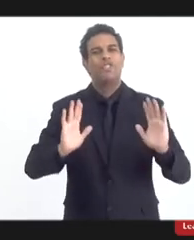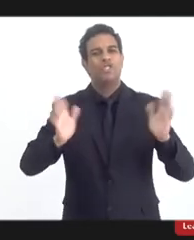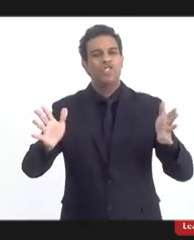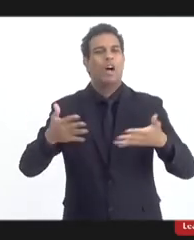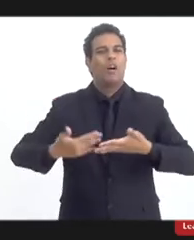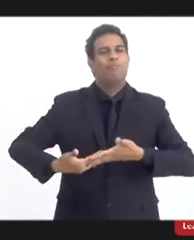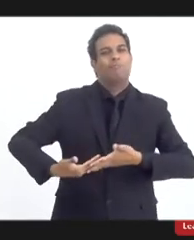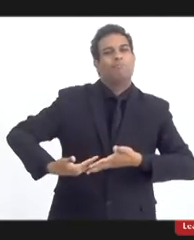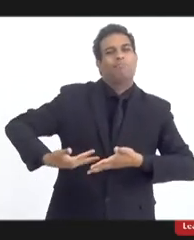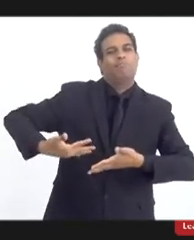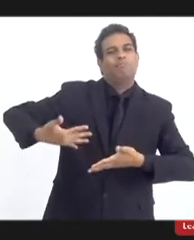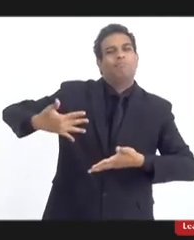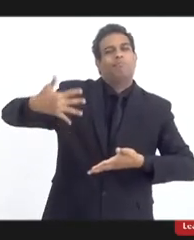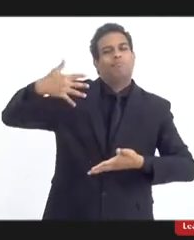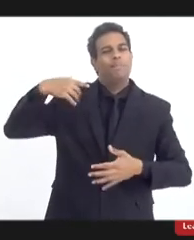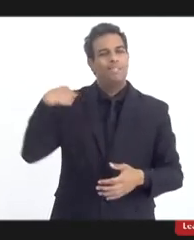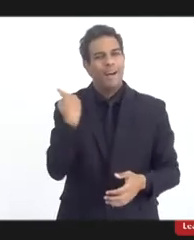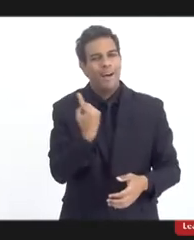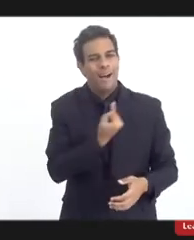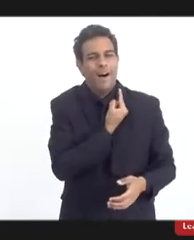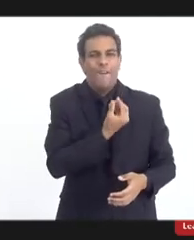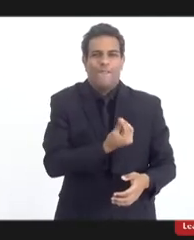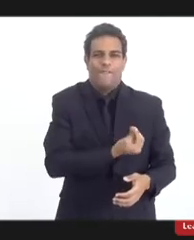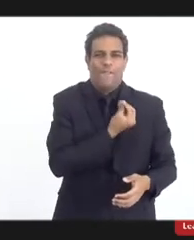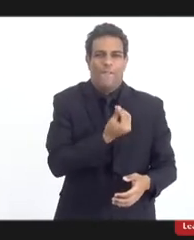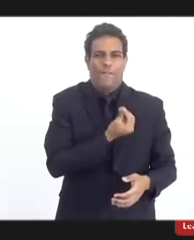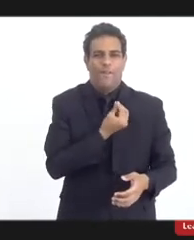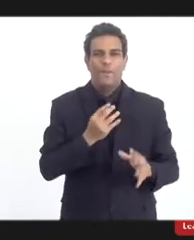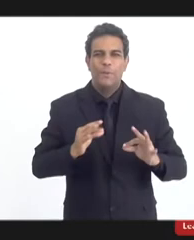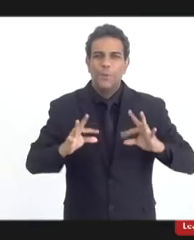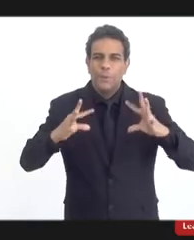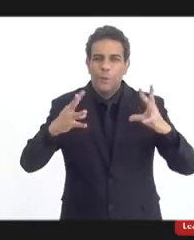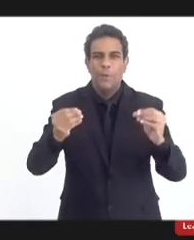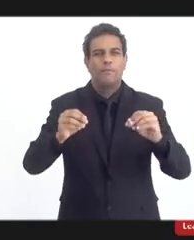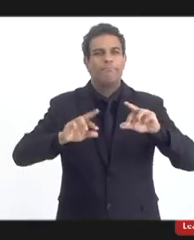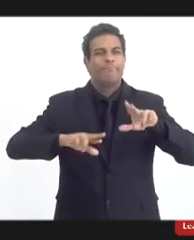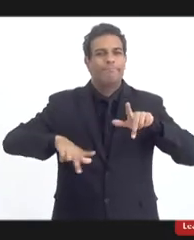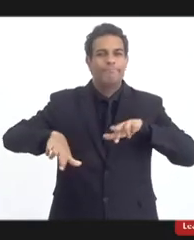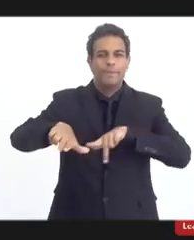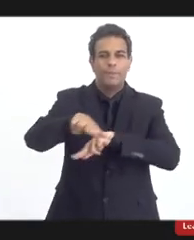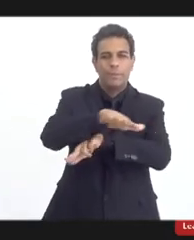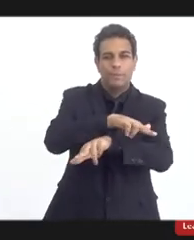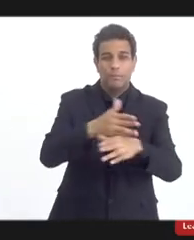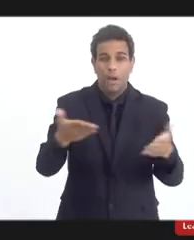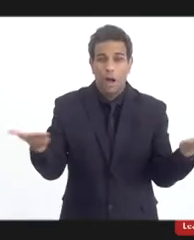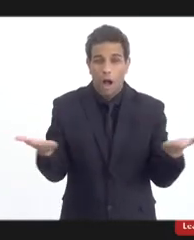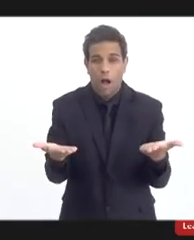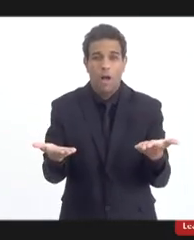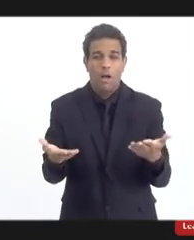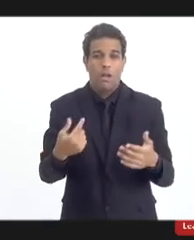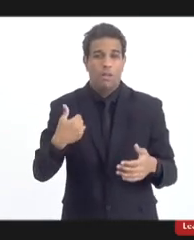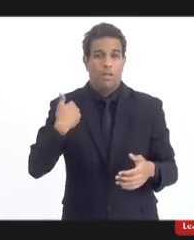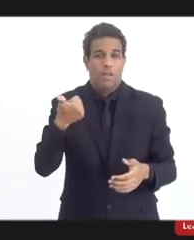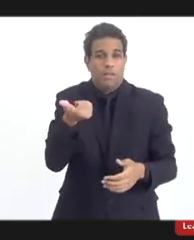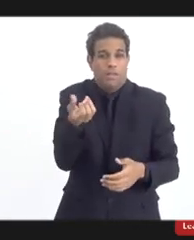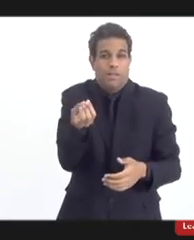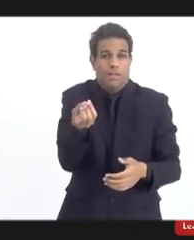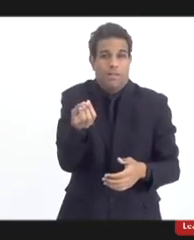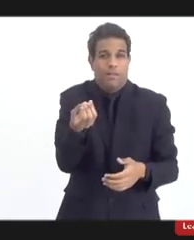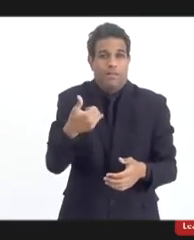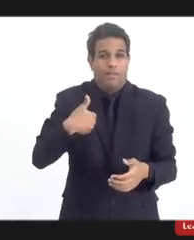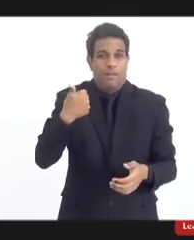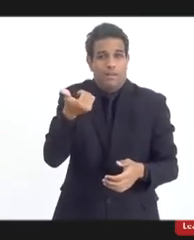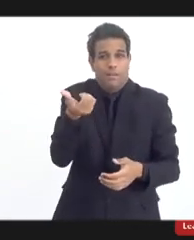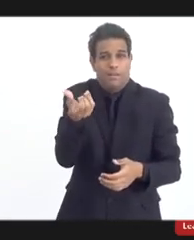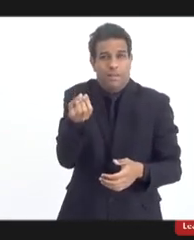coexistem, nós coexistimos com todas as demais religiões. Eu nunca vi, eu tenho 60 anos, não quero me